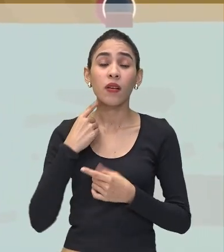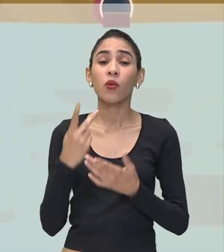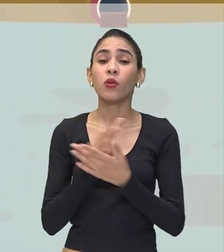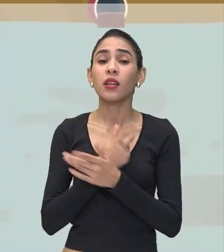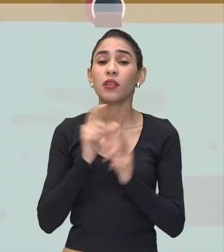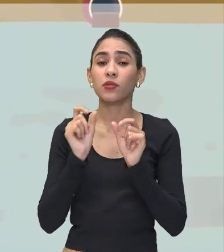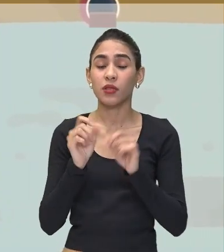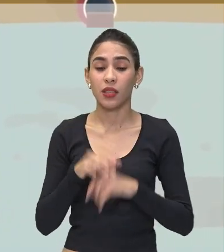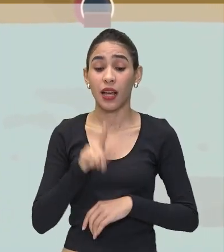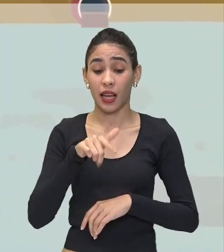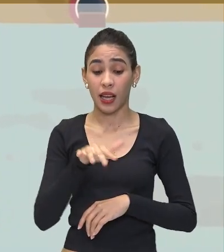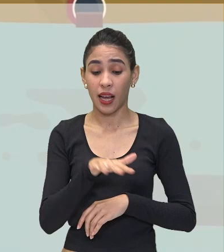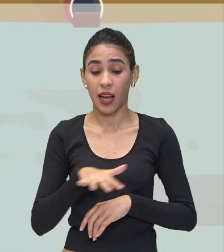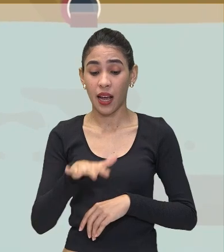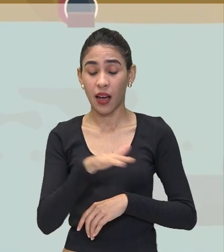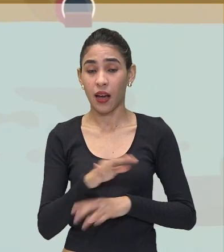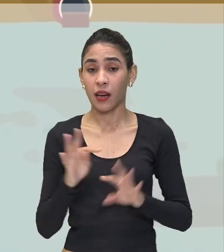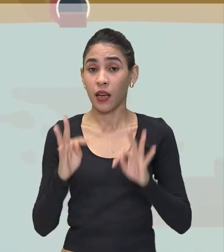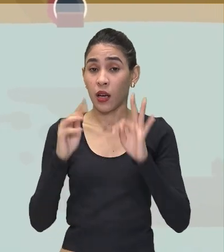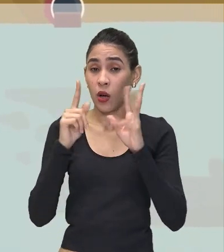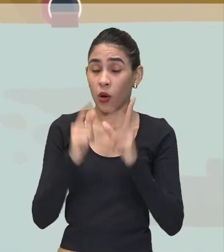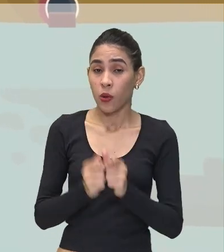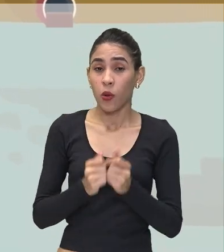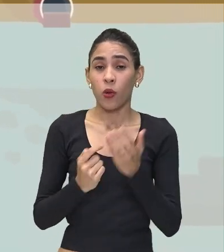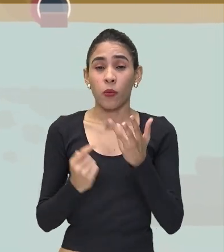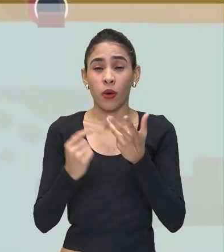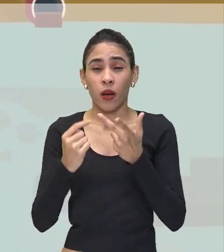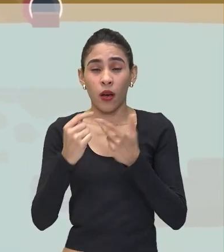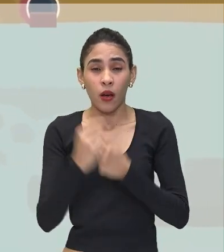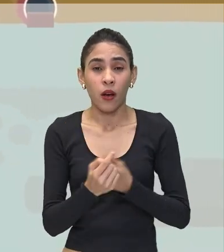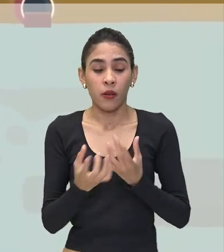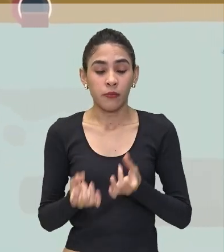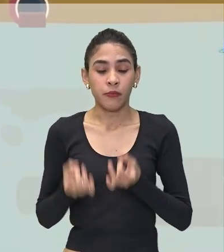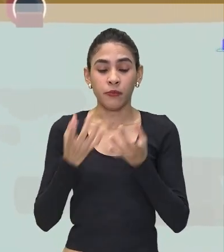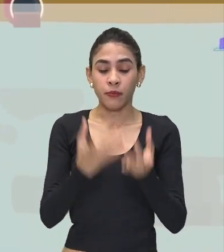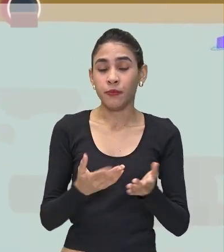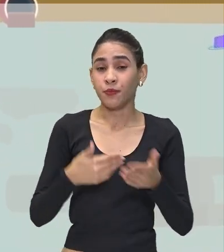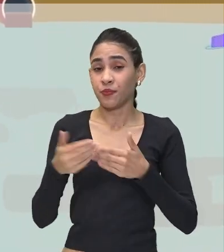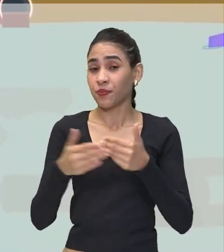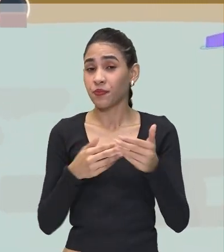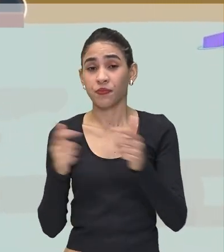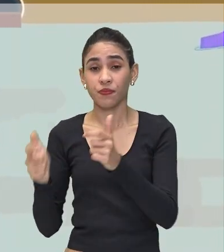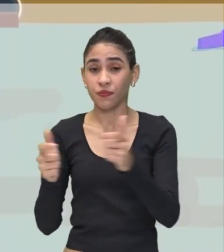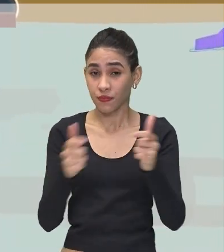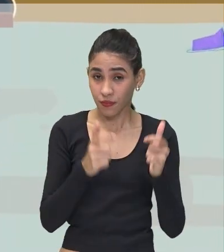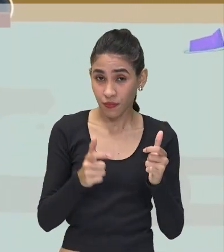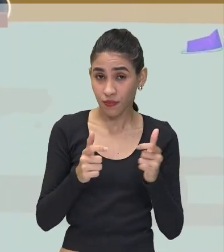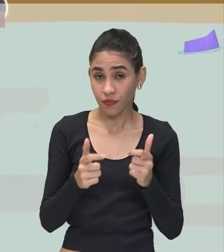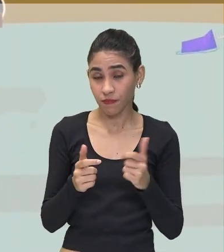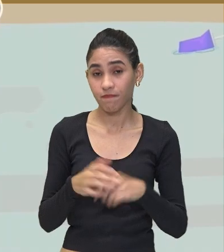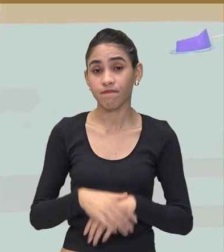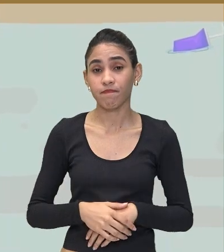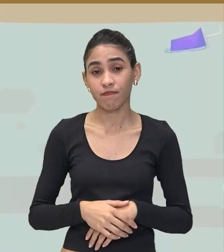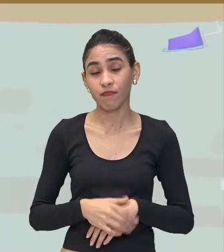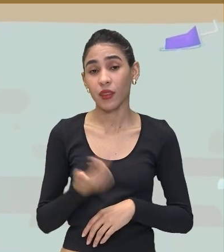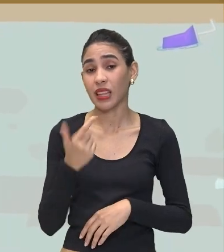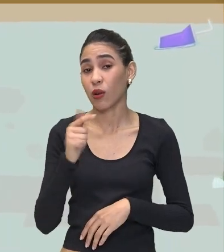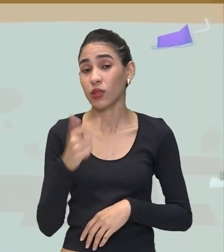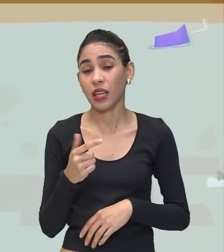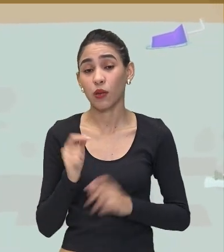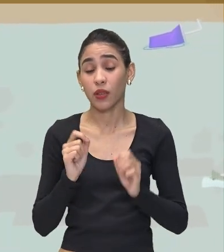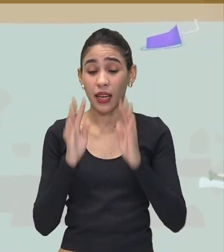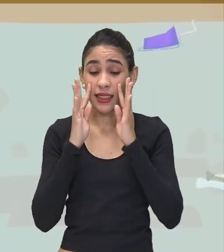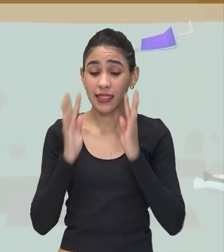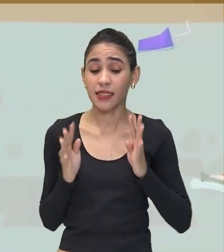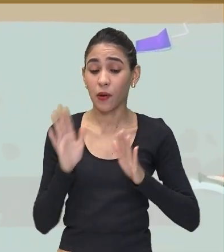aquele ambiente Onde todos os resíduos O lixo Ele é jogado Em qualquer lugar Sem o devido cuidado E esse